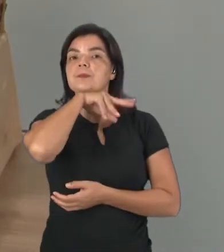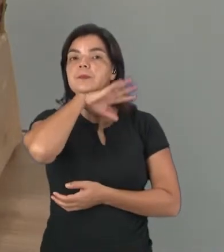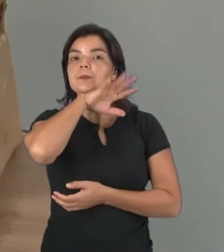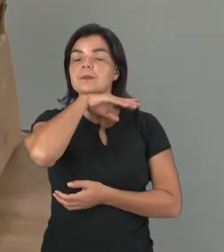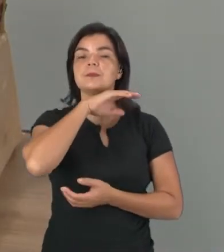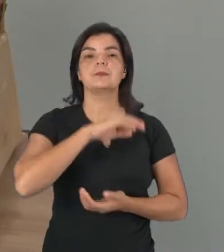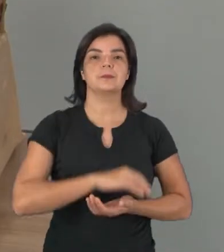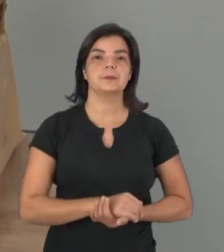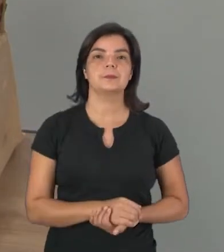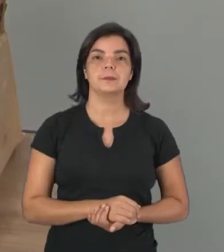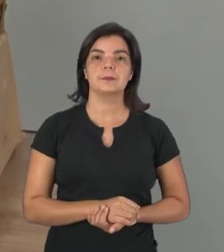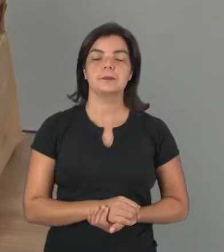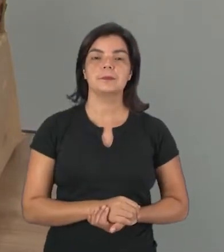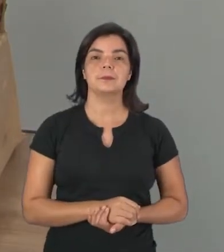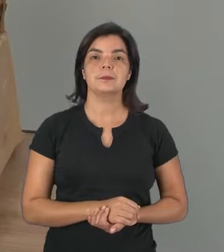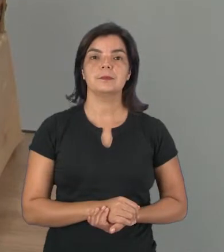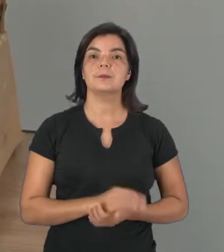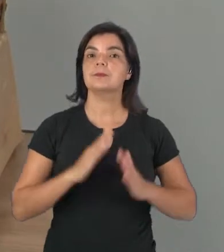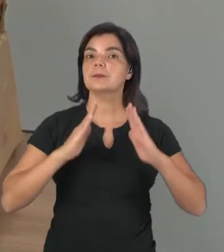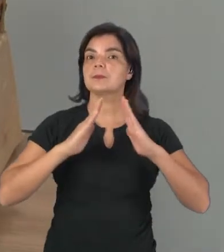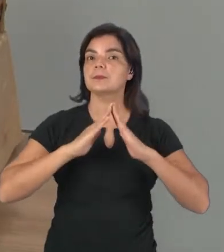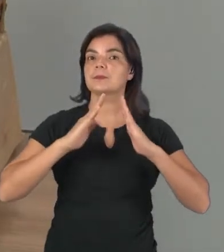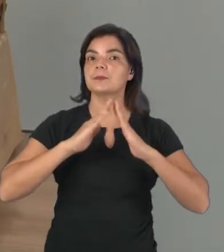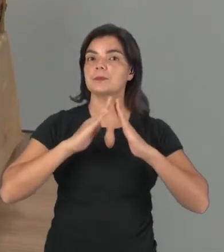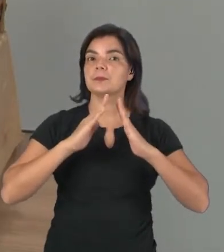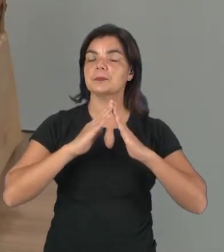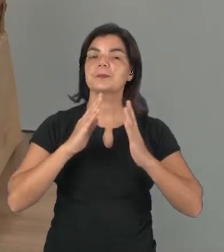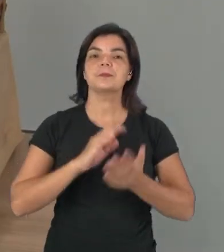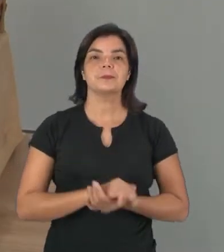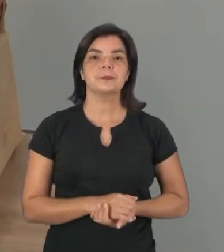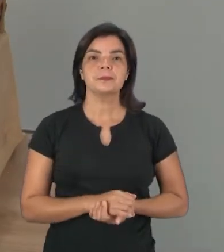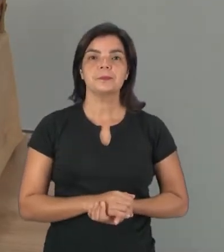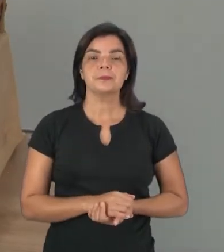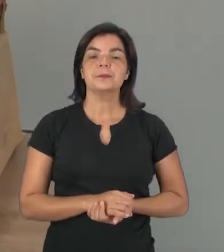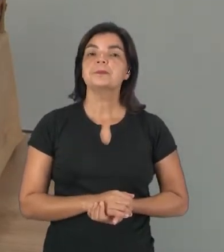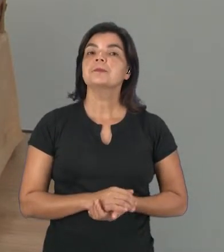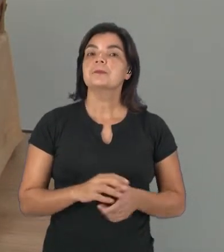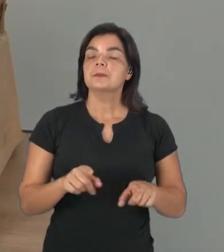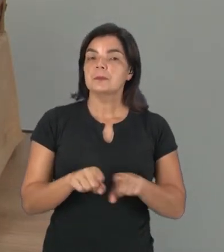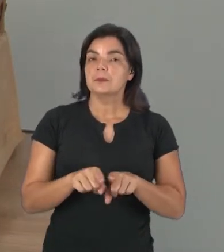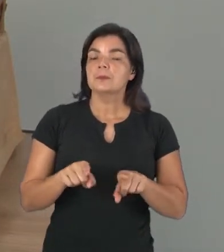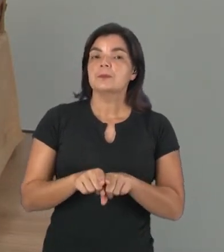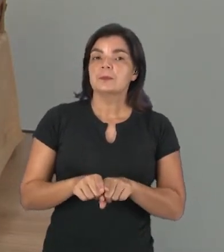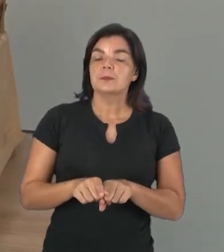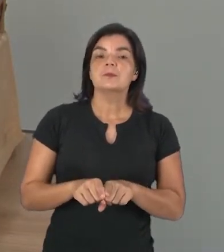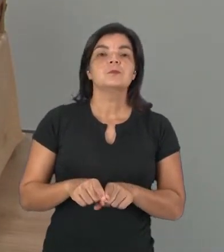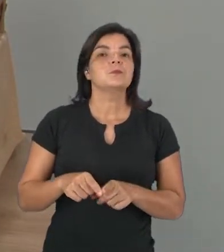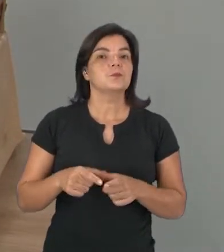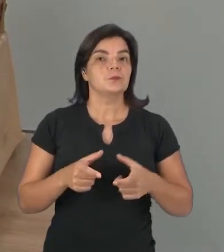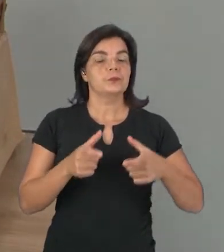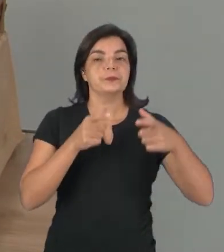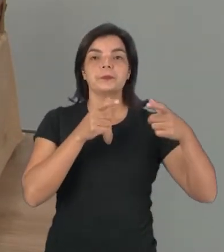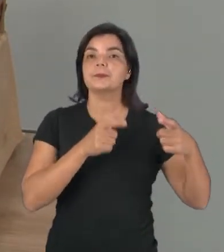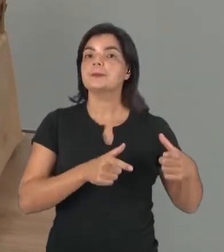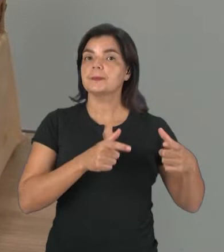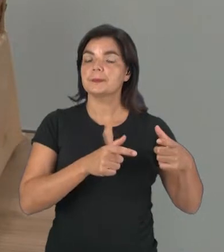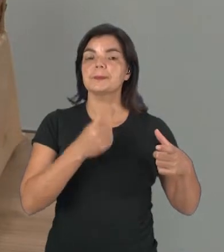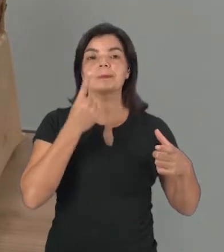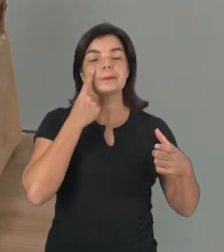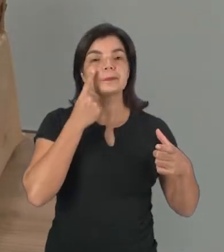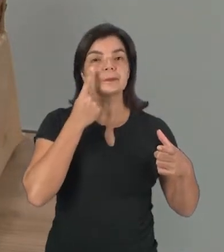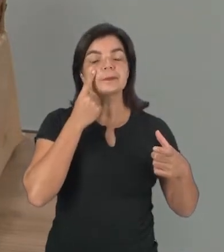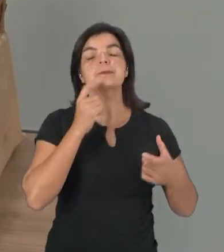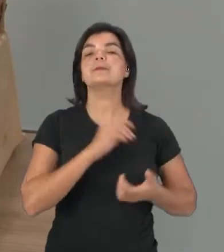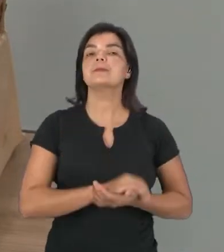e uma casa, isso mesmo. Aqui neste lado da maquete nós podemos